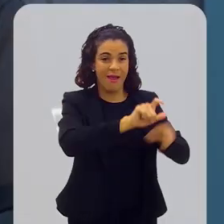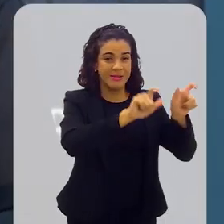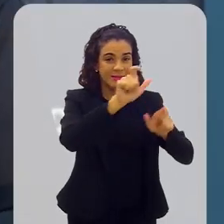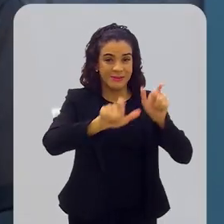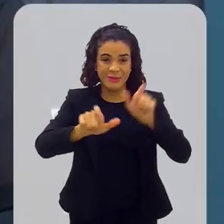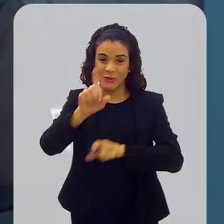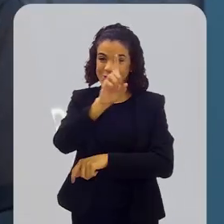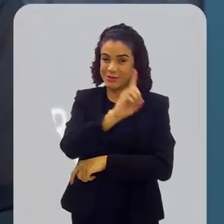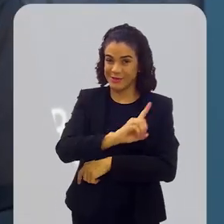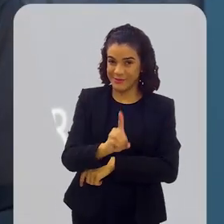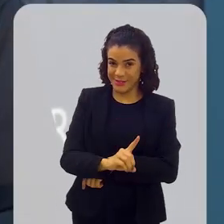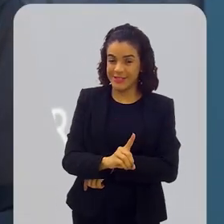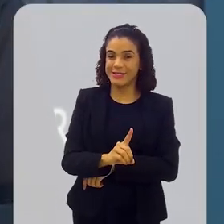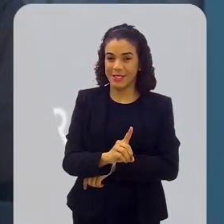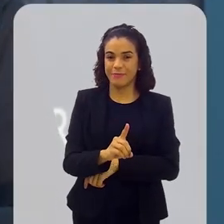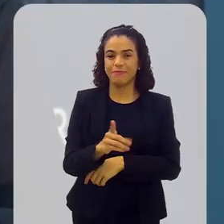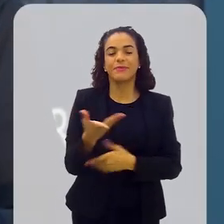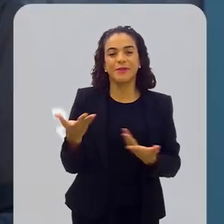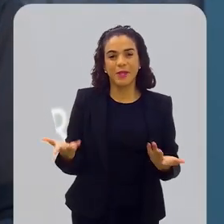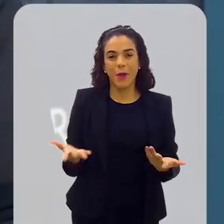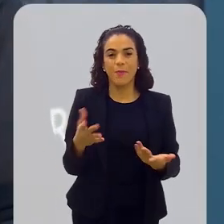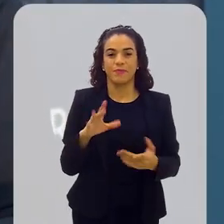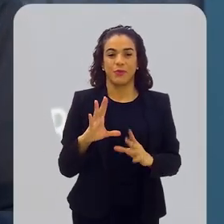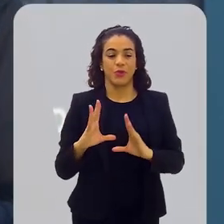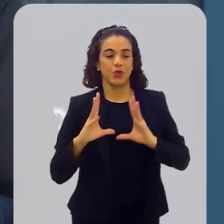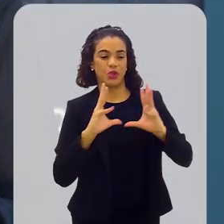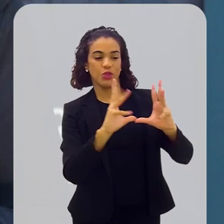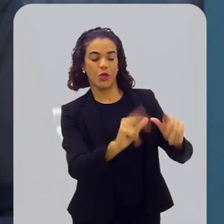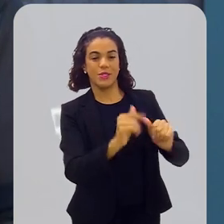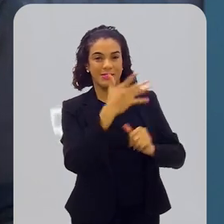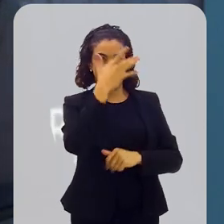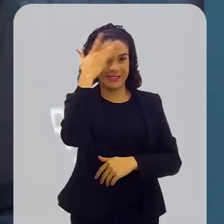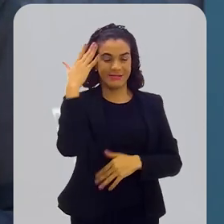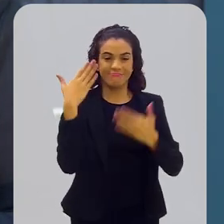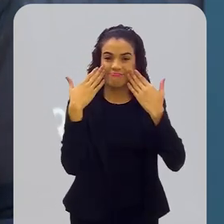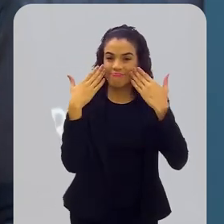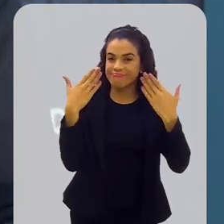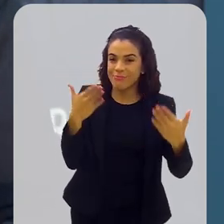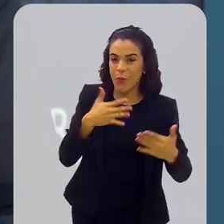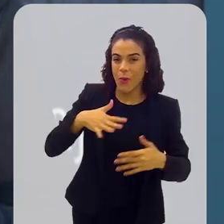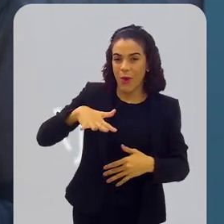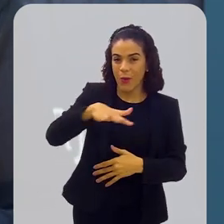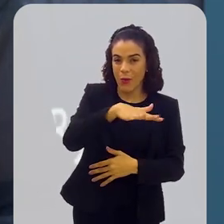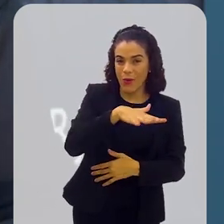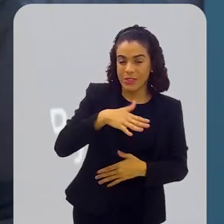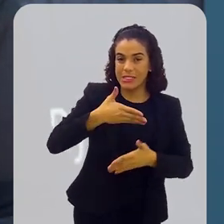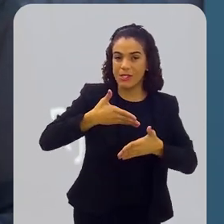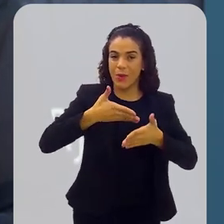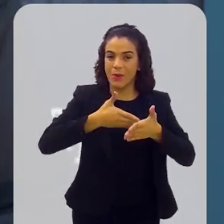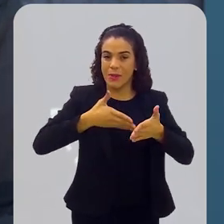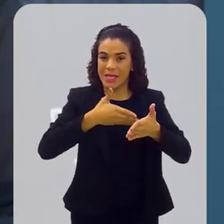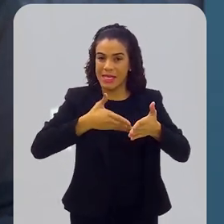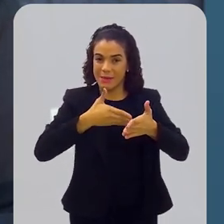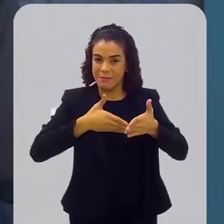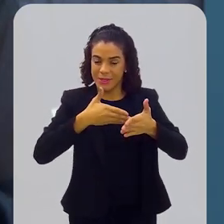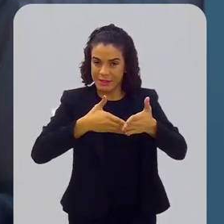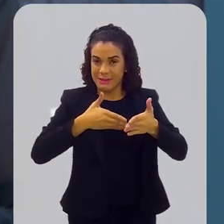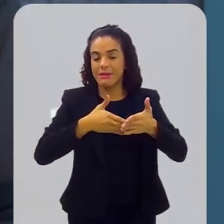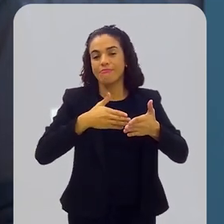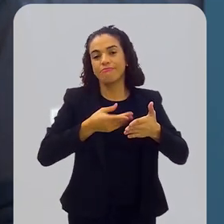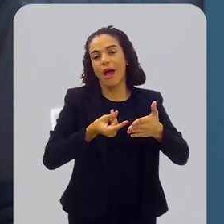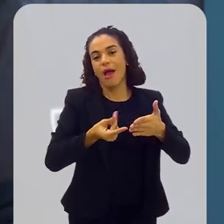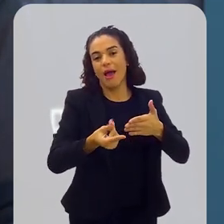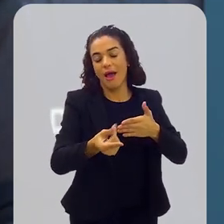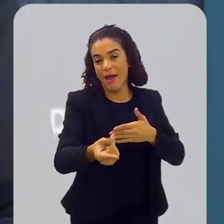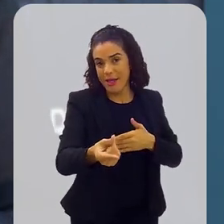pessoas com deficiência. Então, o público é aquele indivíduo que apresenta uma condição que o limita a